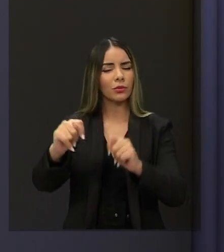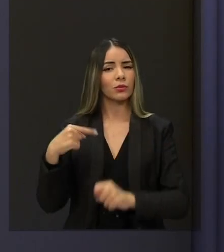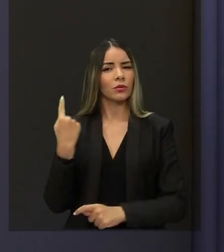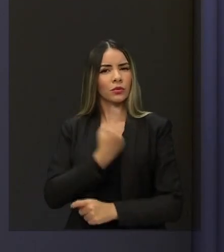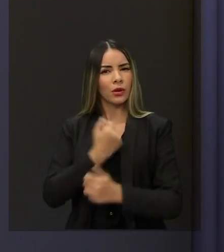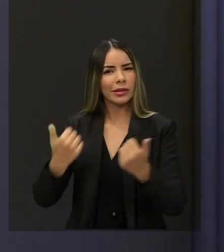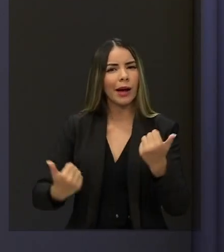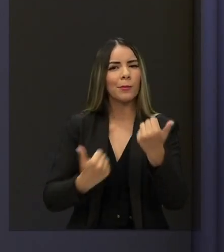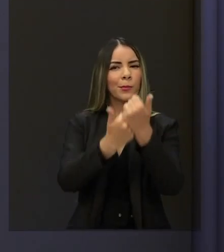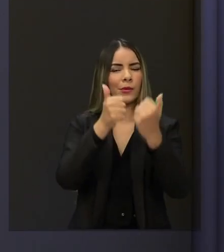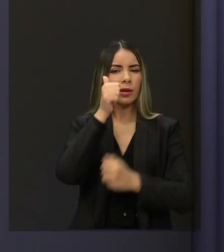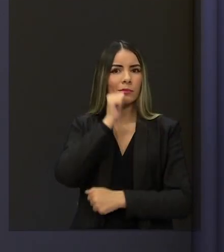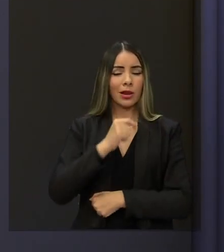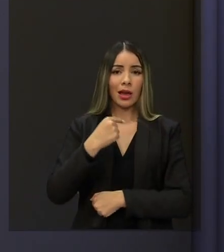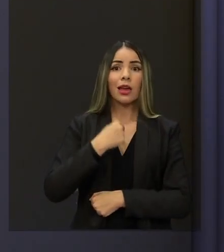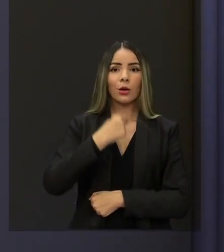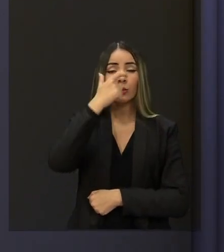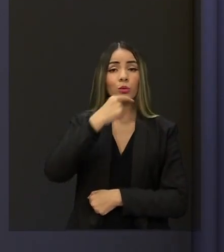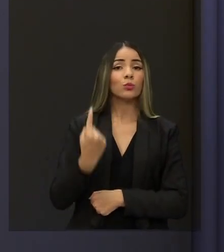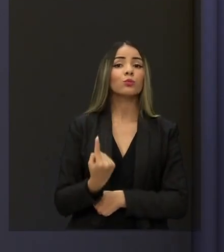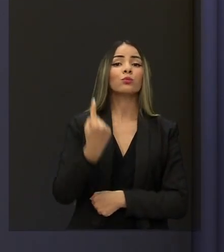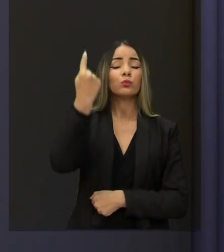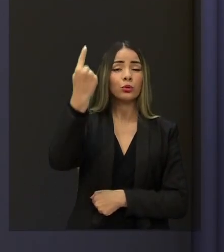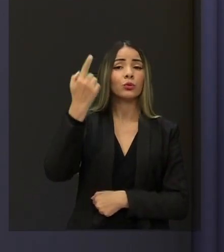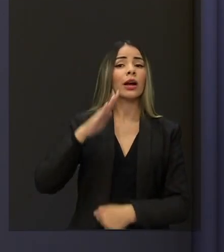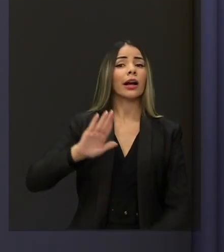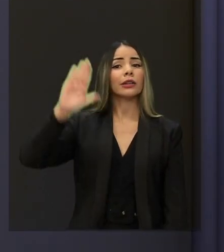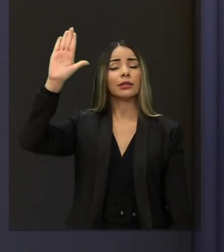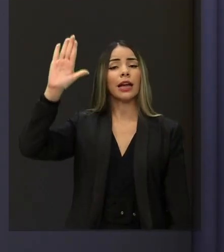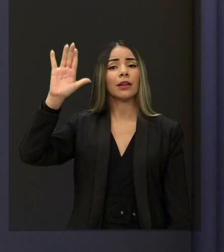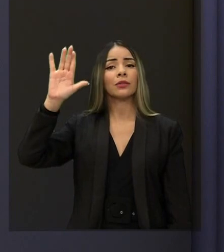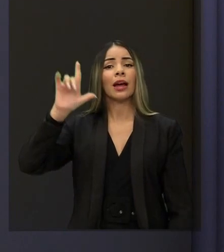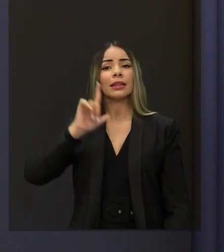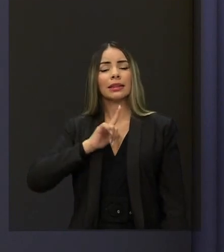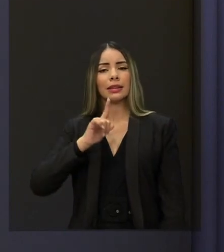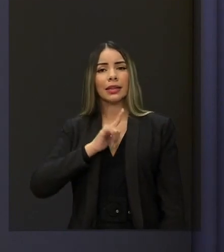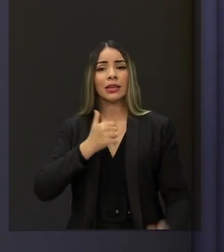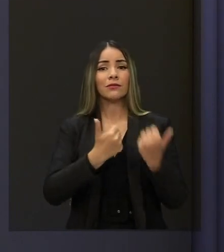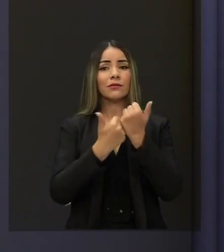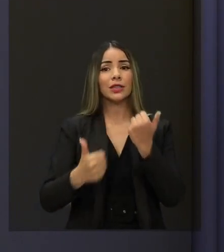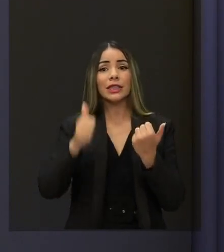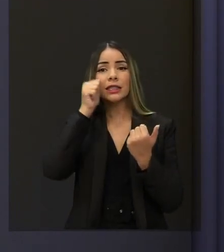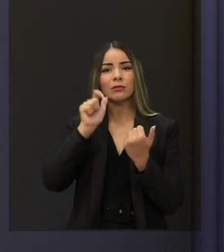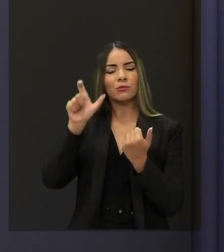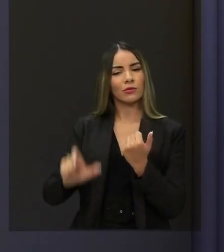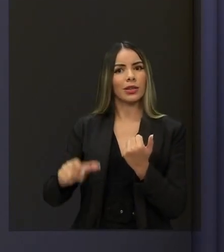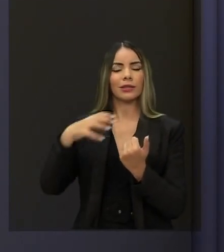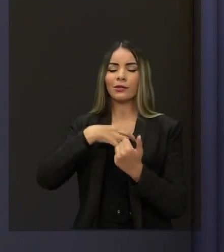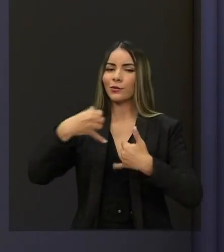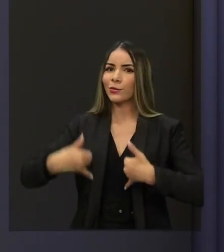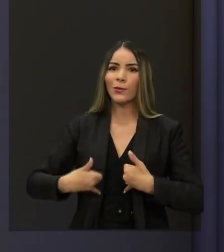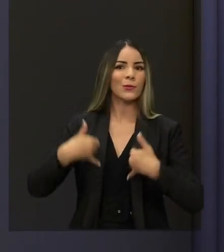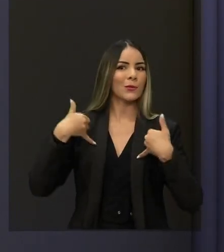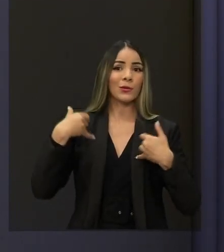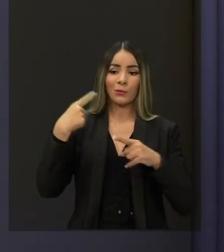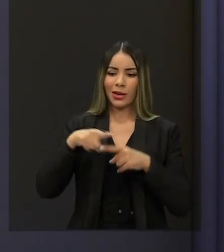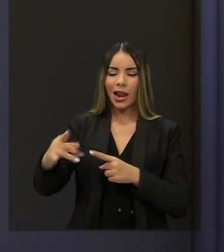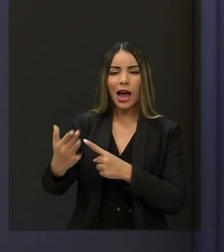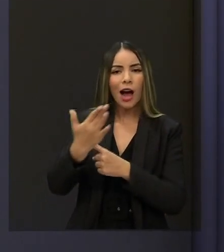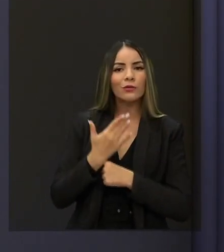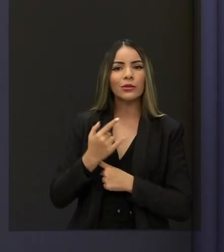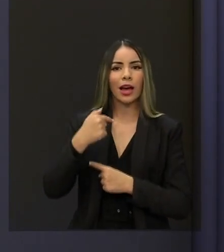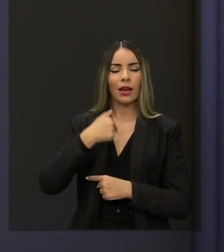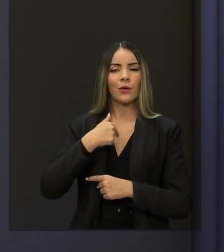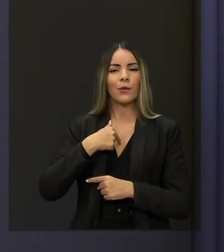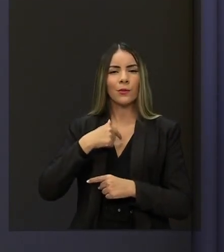as mulheres. Eu sou o único candidato que tem uma vice-mulher com muito orgulho, preparada e que vai me ajudar demais a governar o Estado do Ceará, que é a